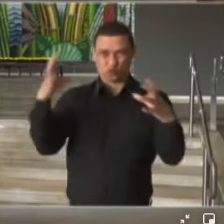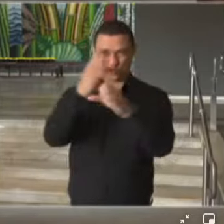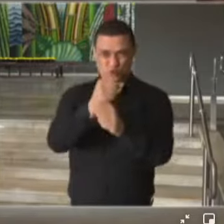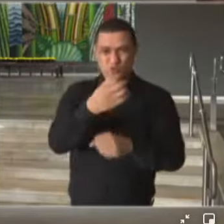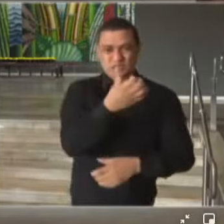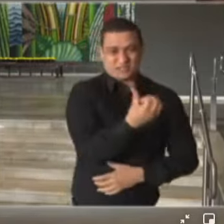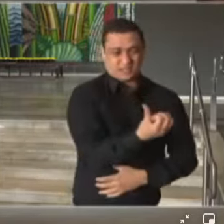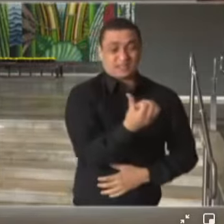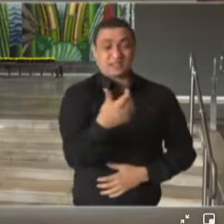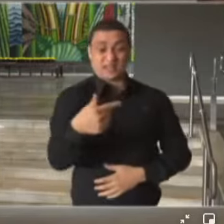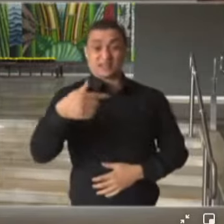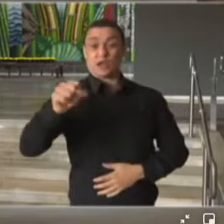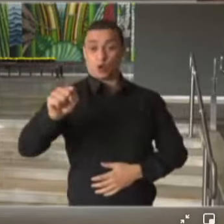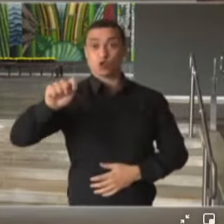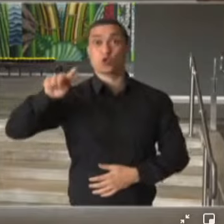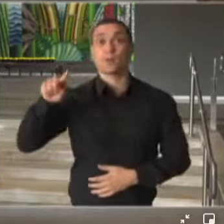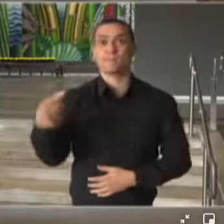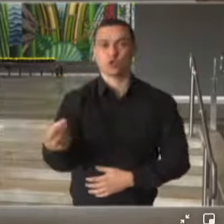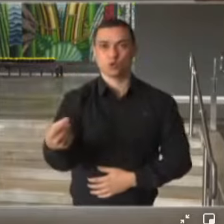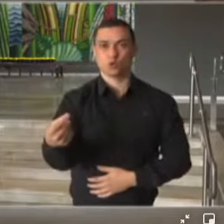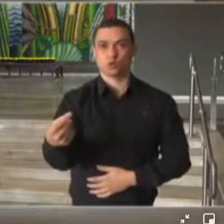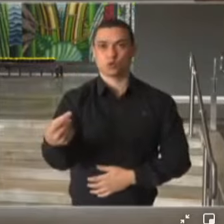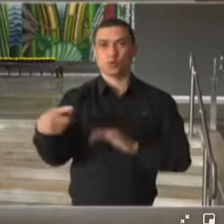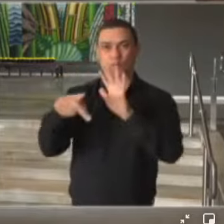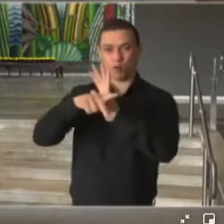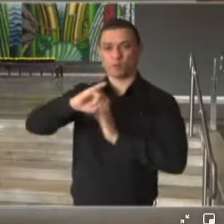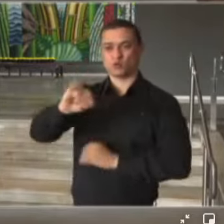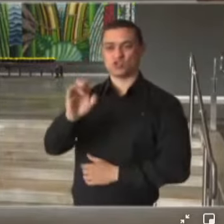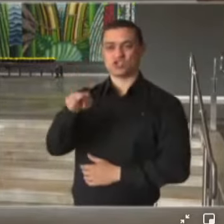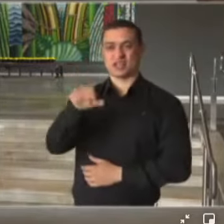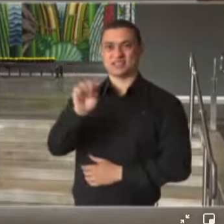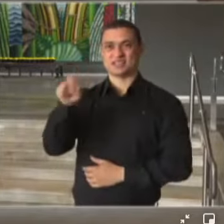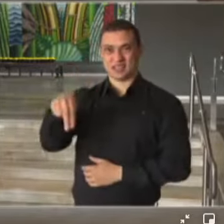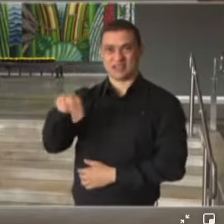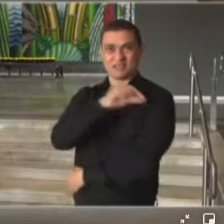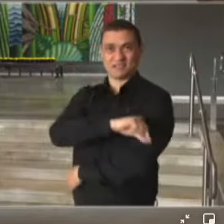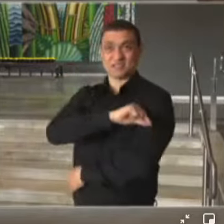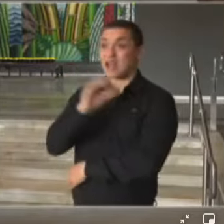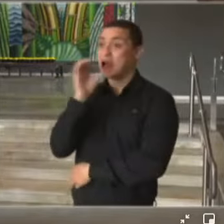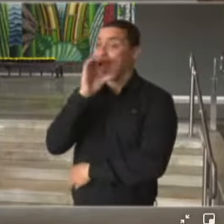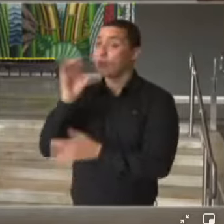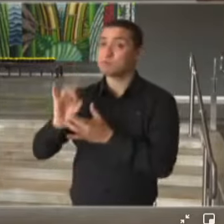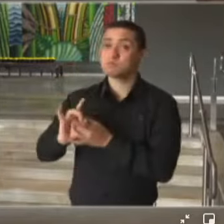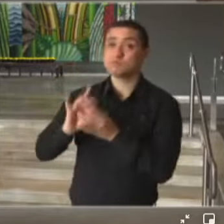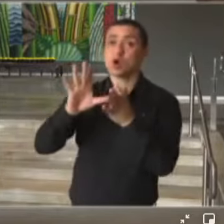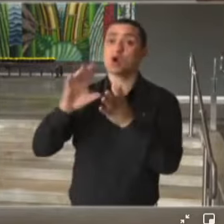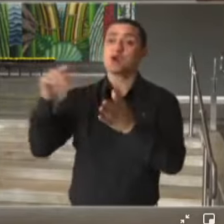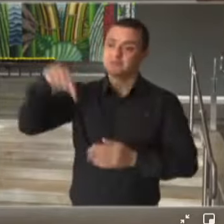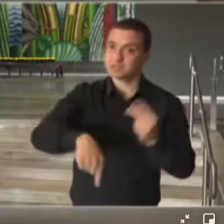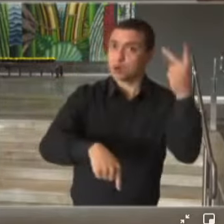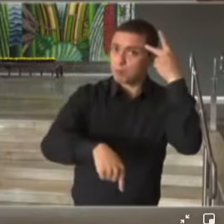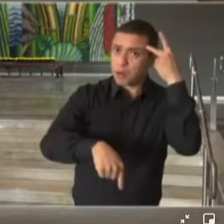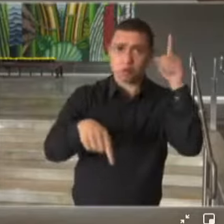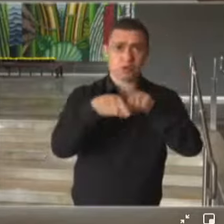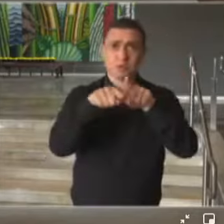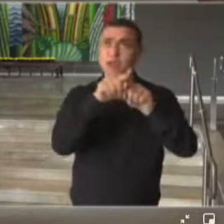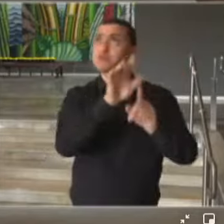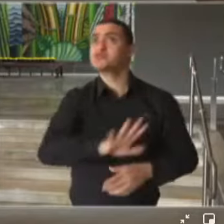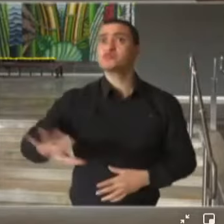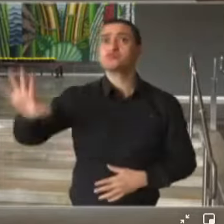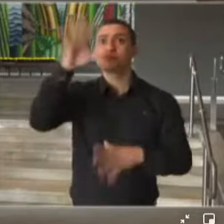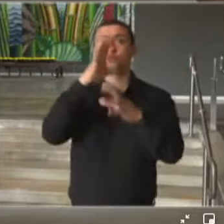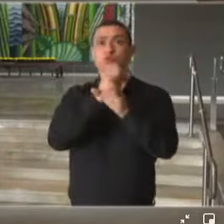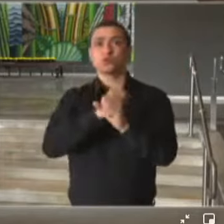678 mil vacinas da Janssen, elas sejam liberadas para o Estado de São Paulo e no total são